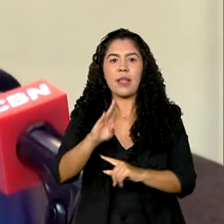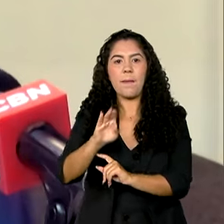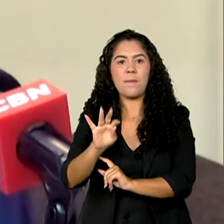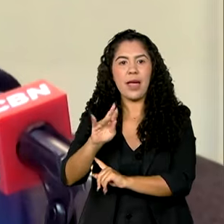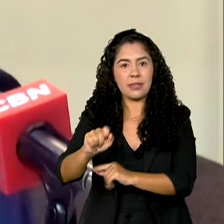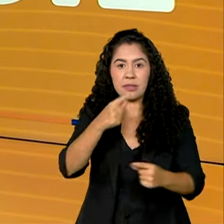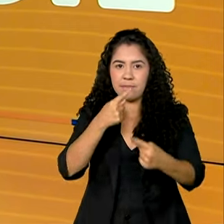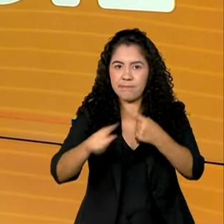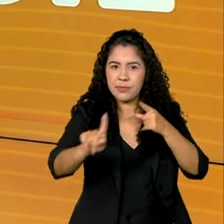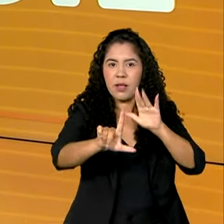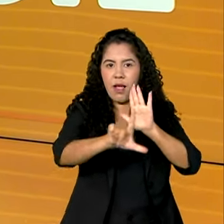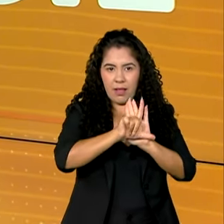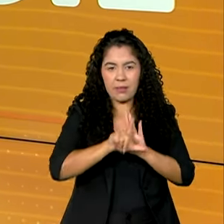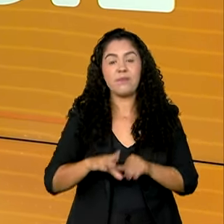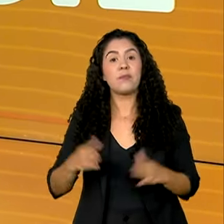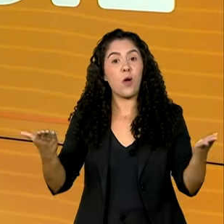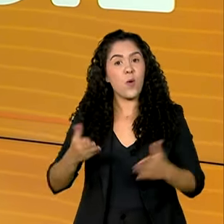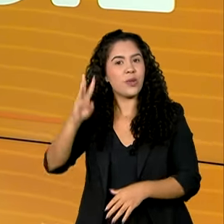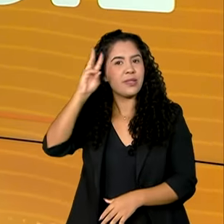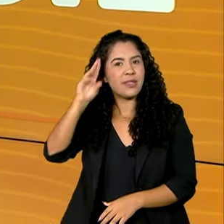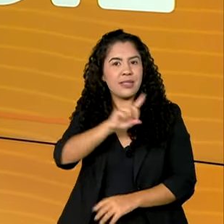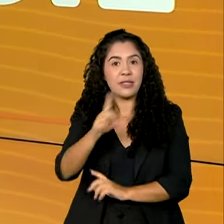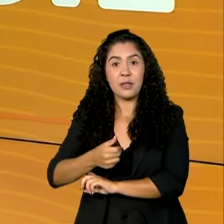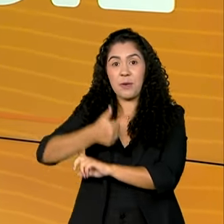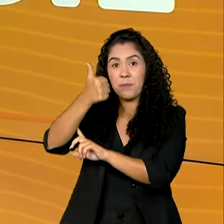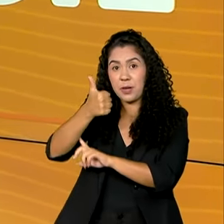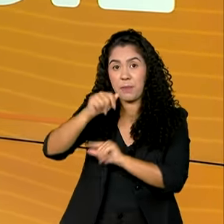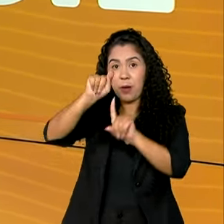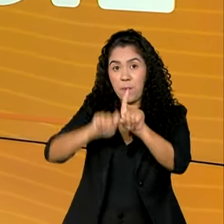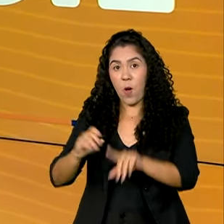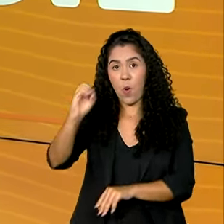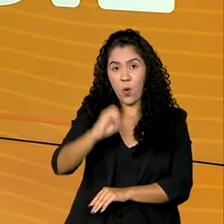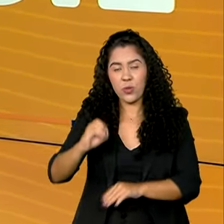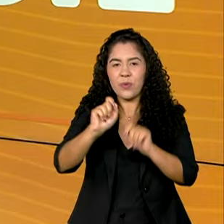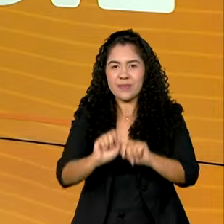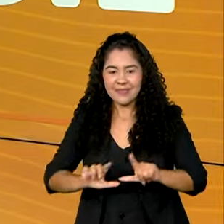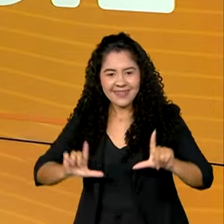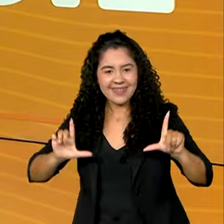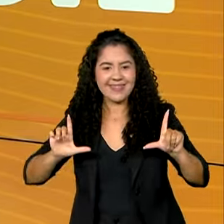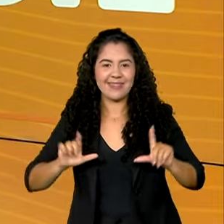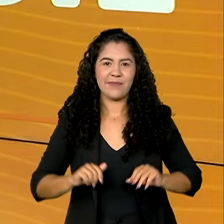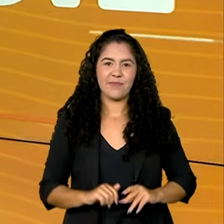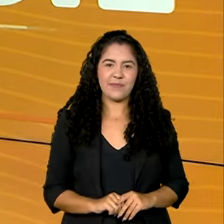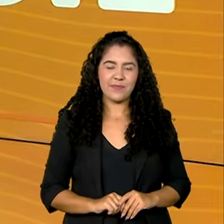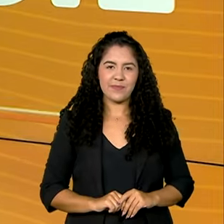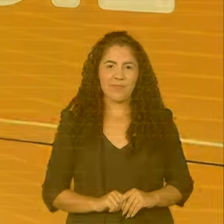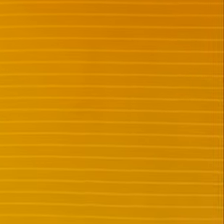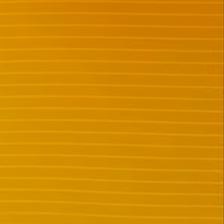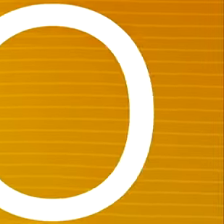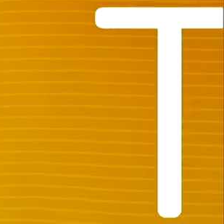regulamentadas. Terça-feira, 1º de outubro, o Brasil em Dia começa agora.